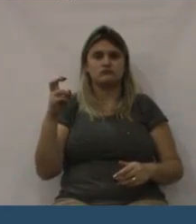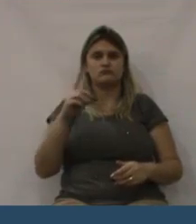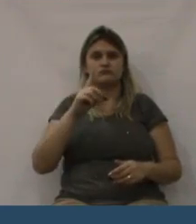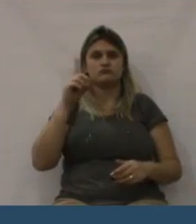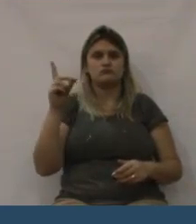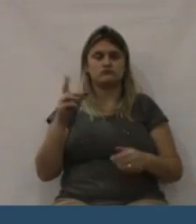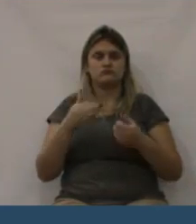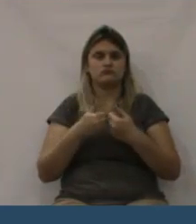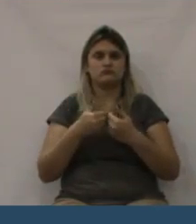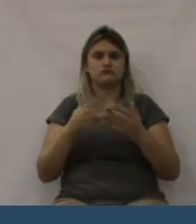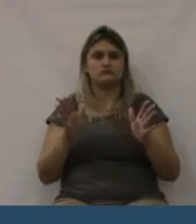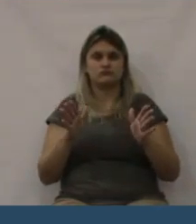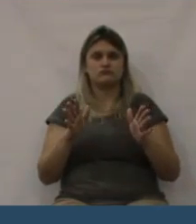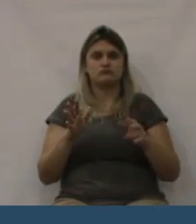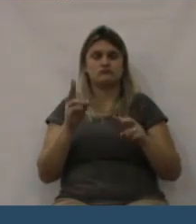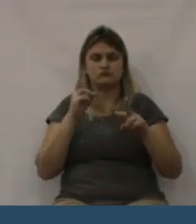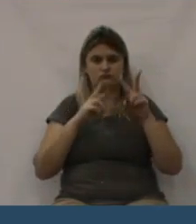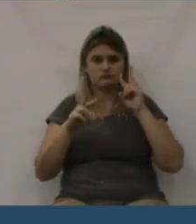presente naquela reunião.